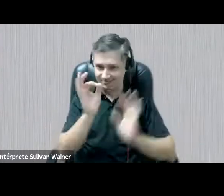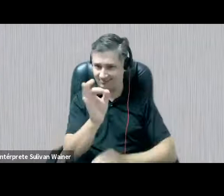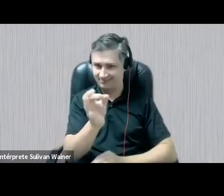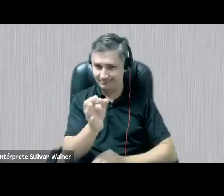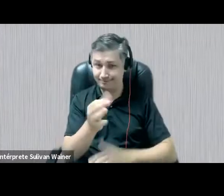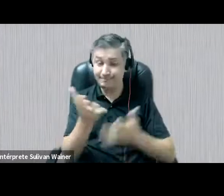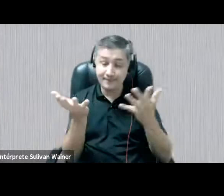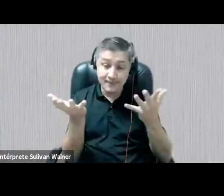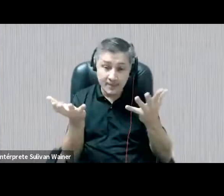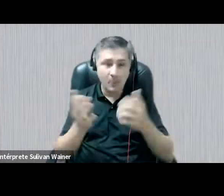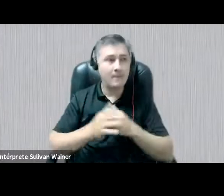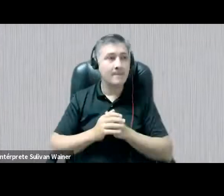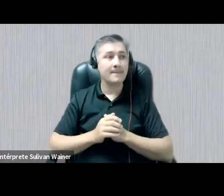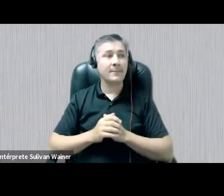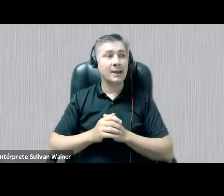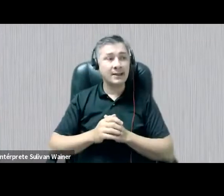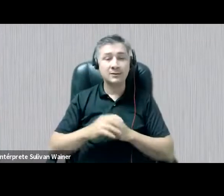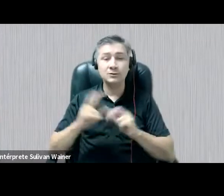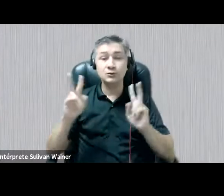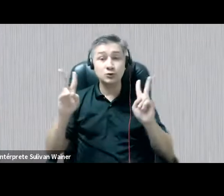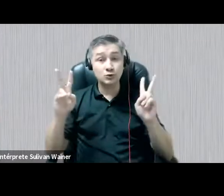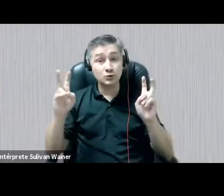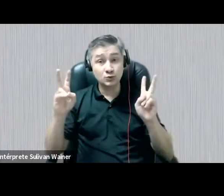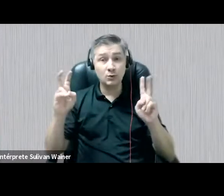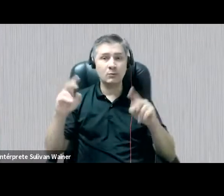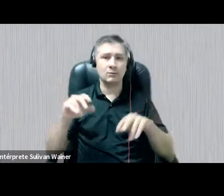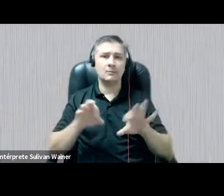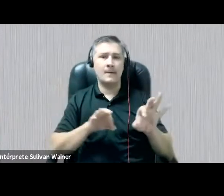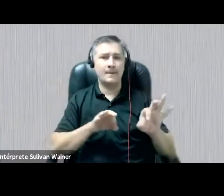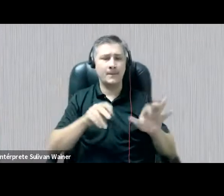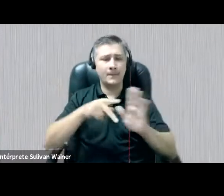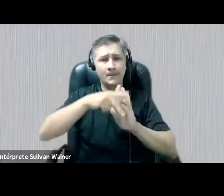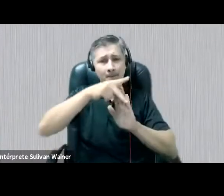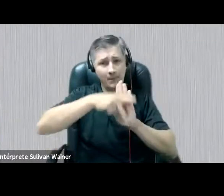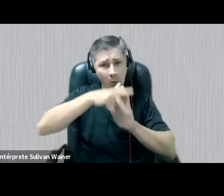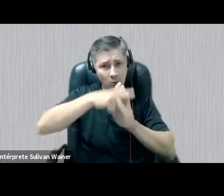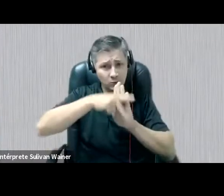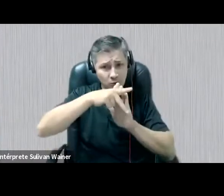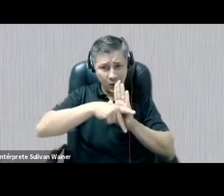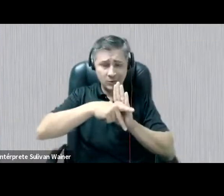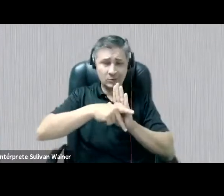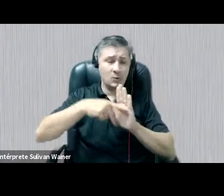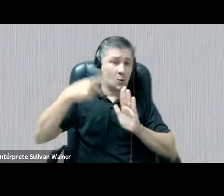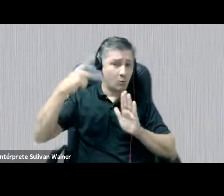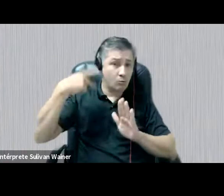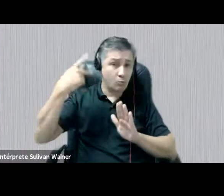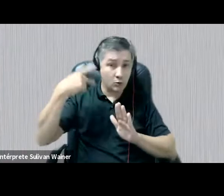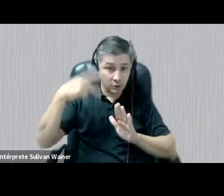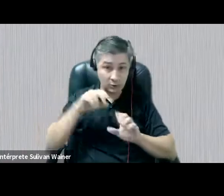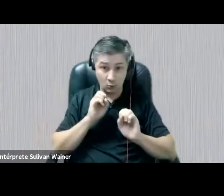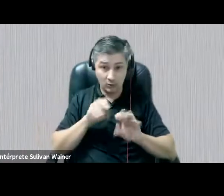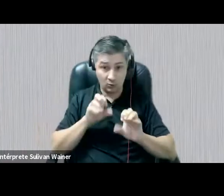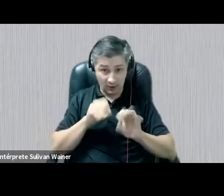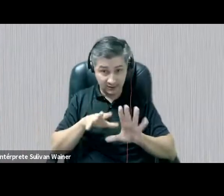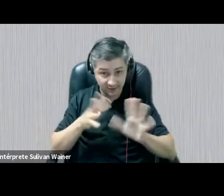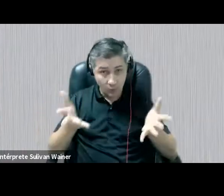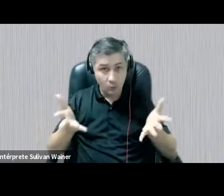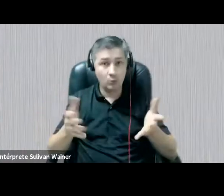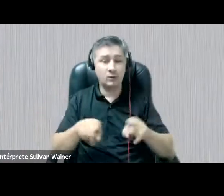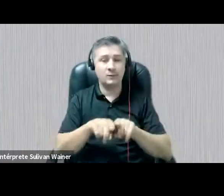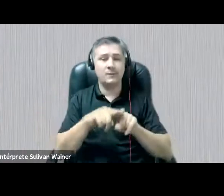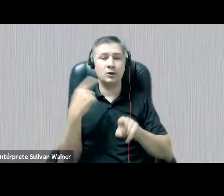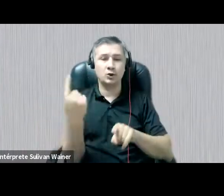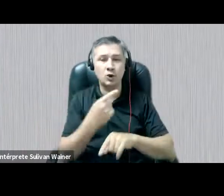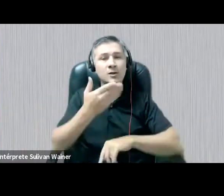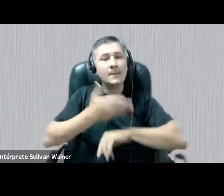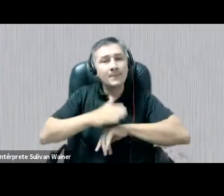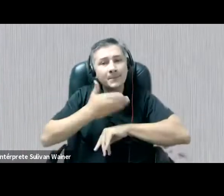No entanto, e se tratando de tramas de projeto político-educacional e a nossa posicionalidade como docentes, né.